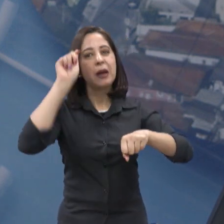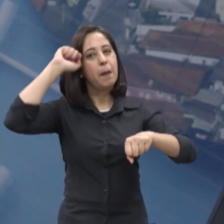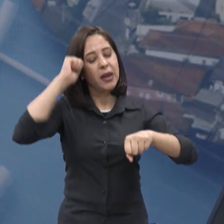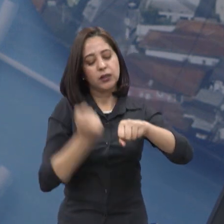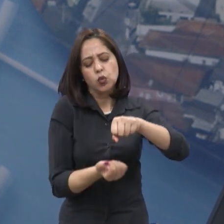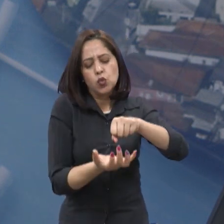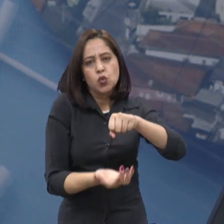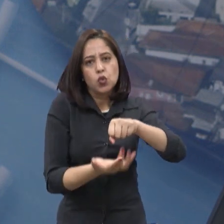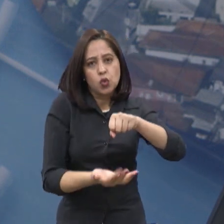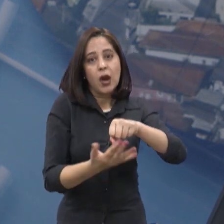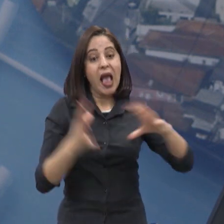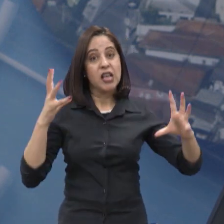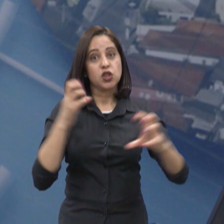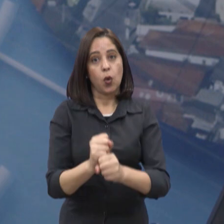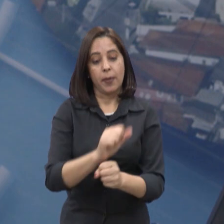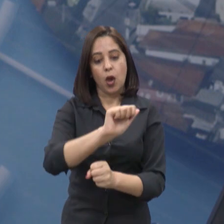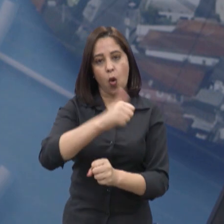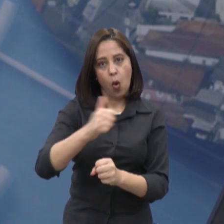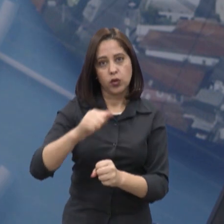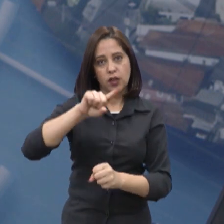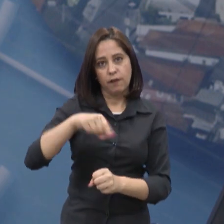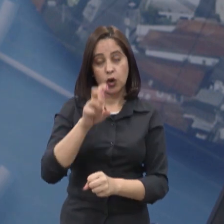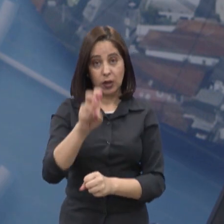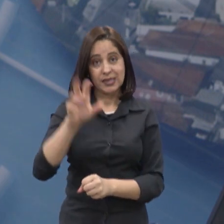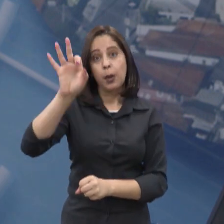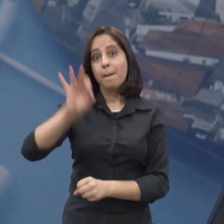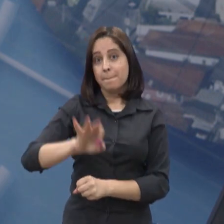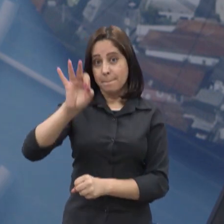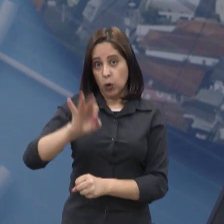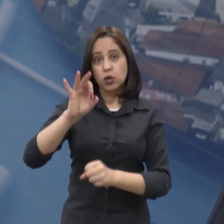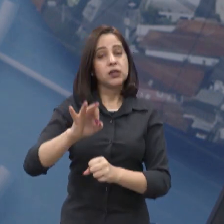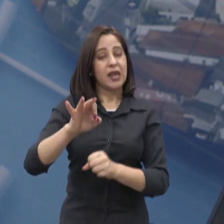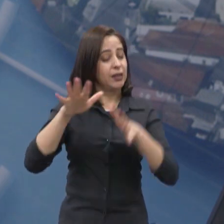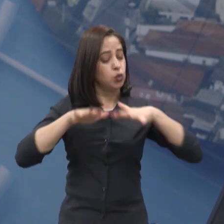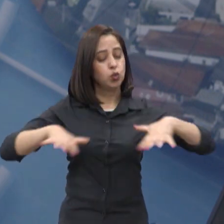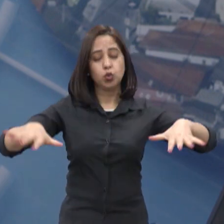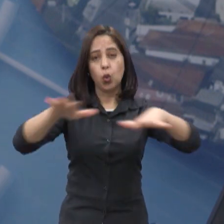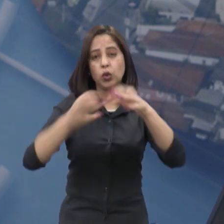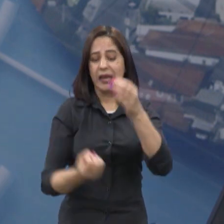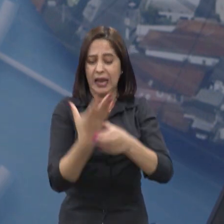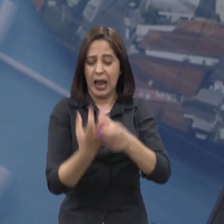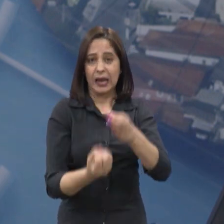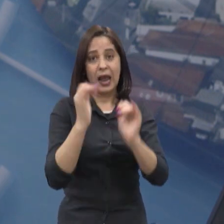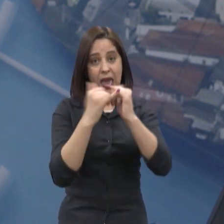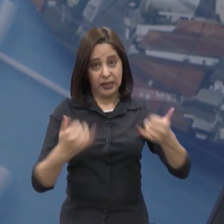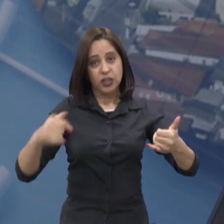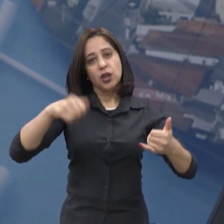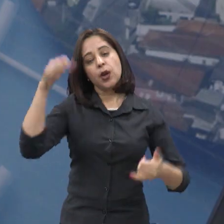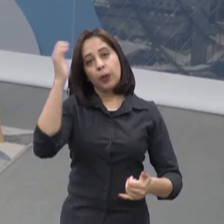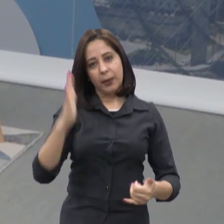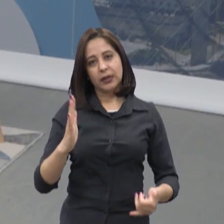fontes somam 11,5% de toda a produção de energia elétrica do país.